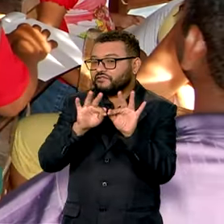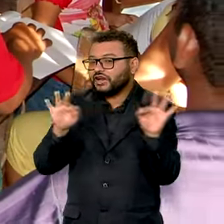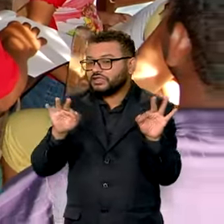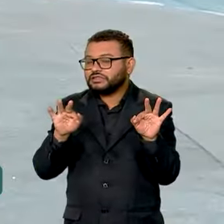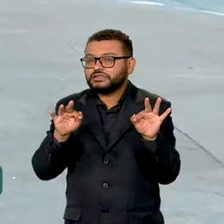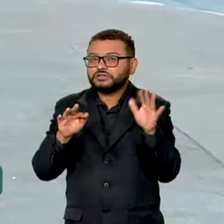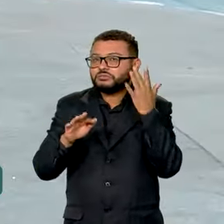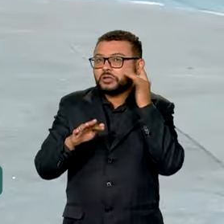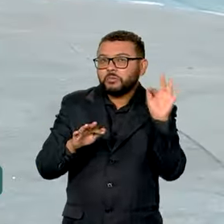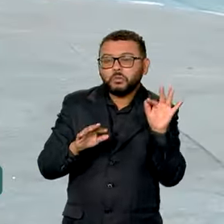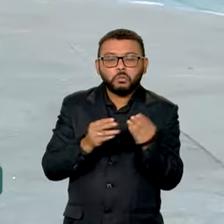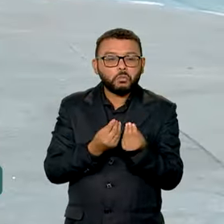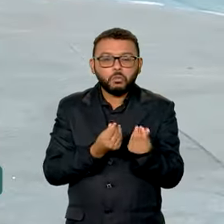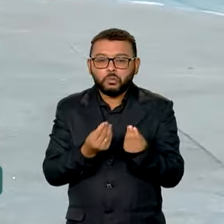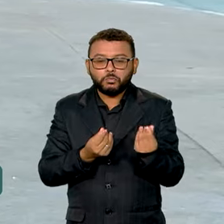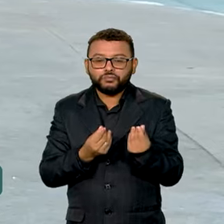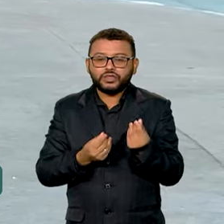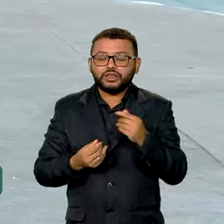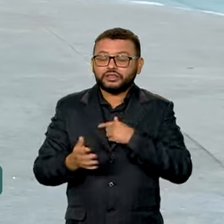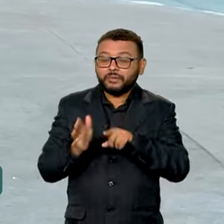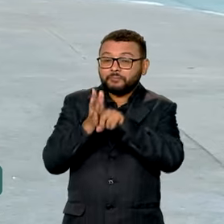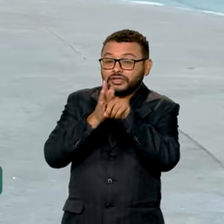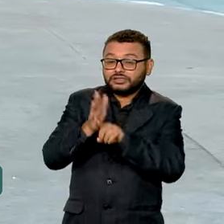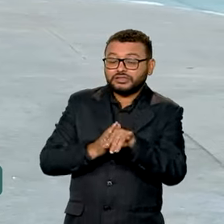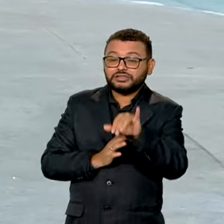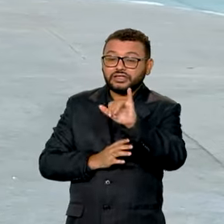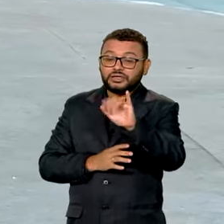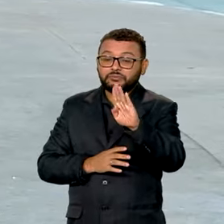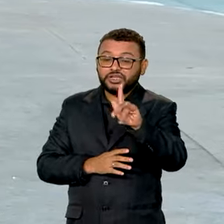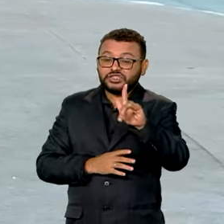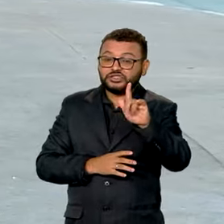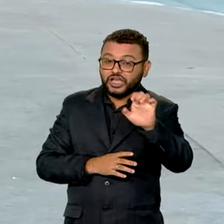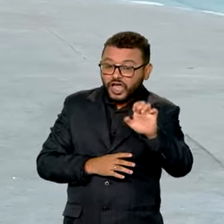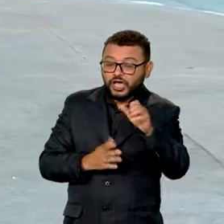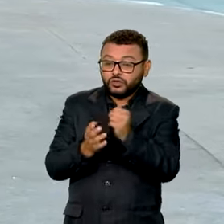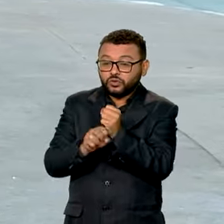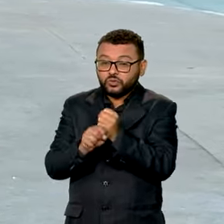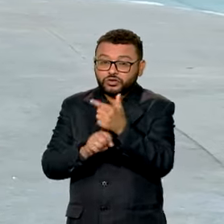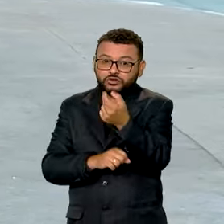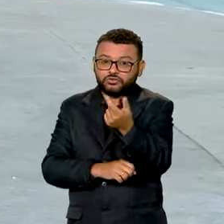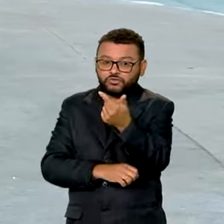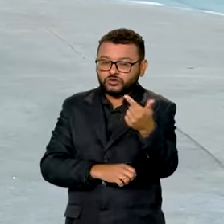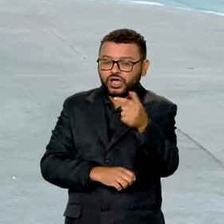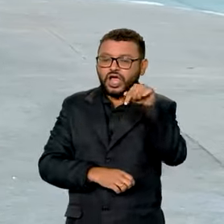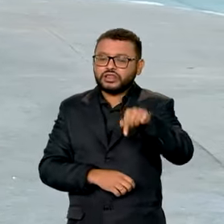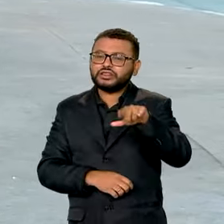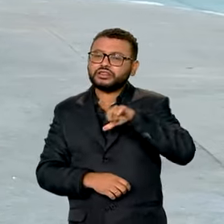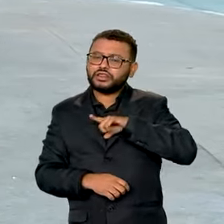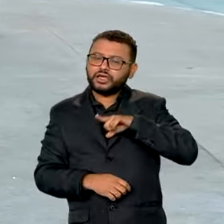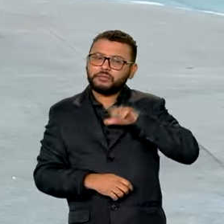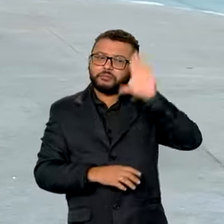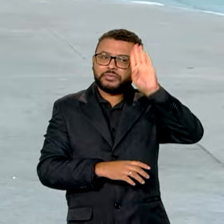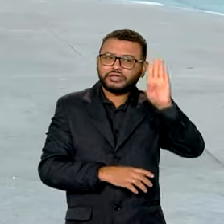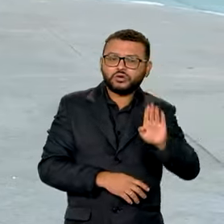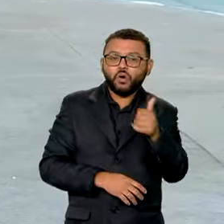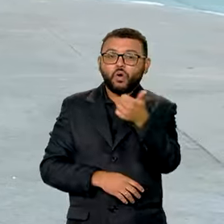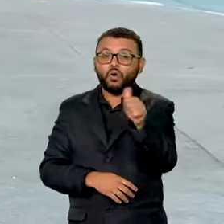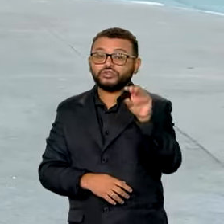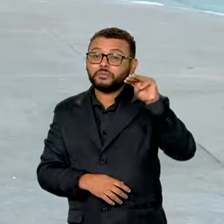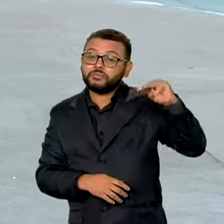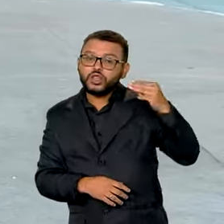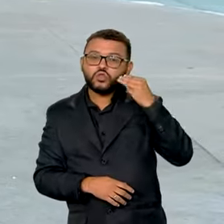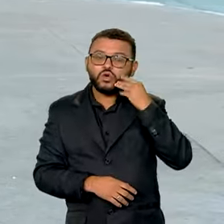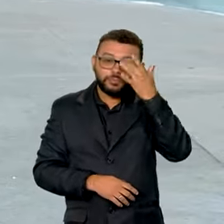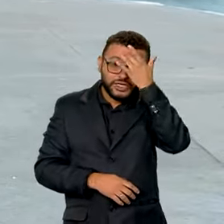simples. Segundo o censo de 2022 do IBGE, há no Brasil 11 milhões e 400 mil pessoas